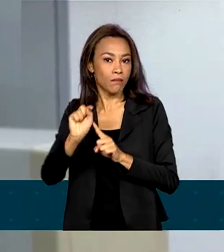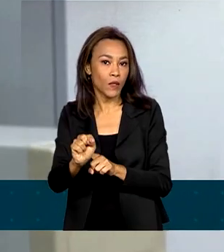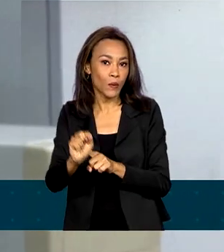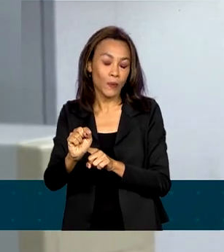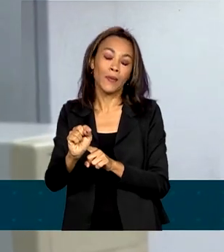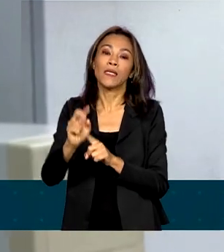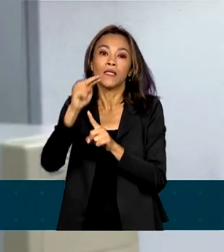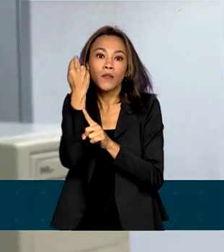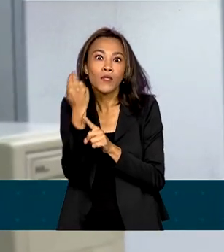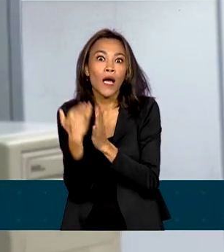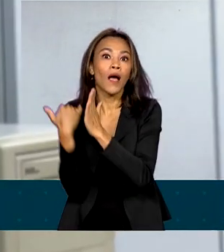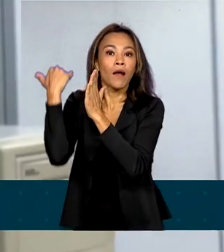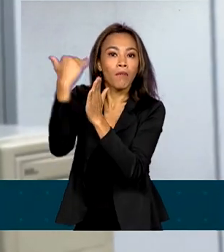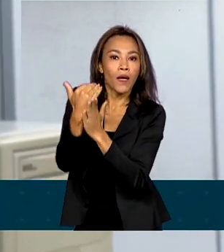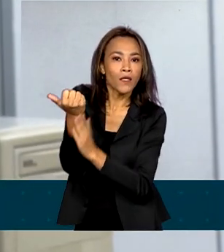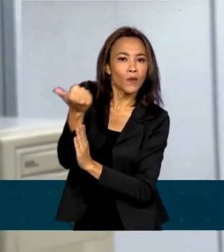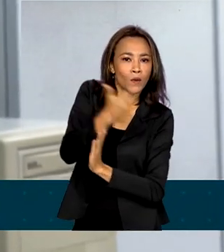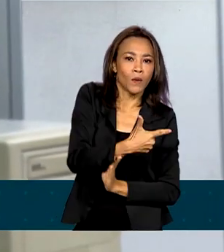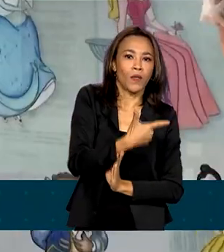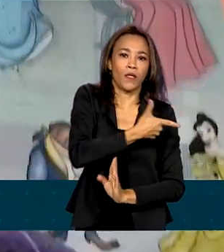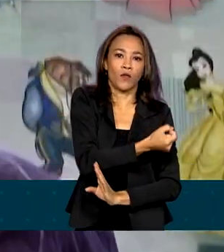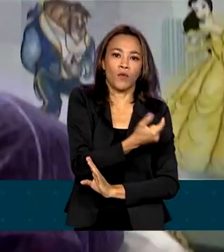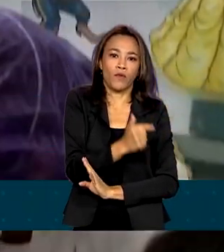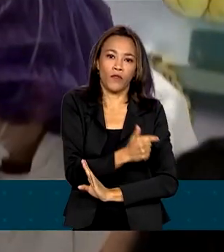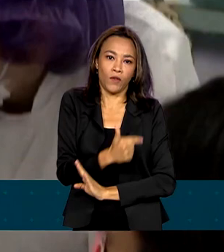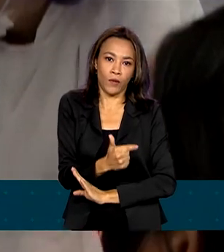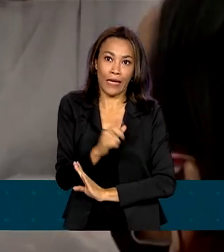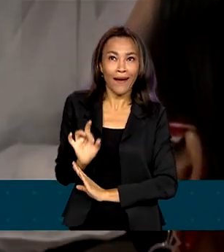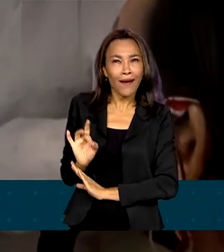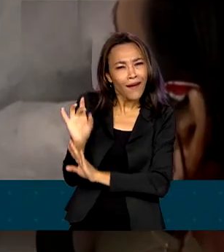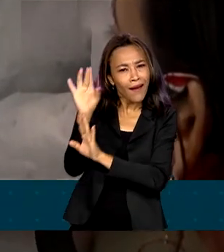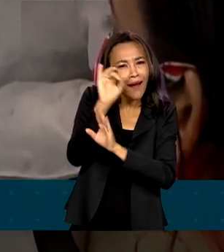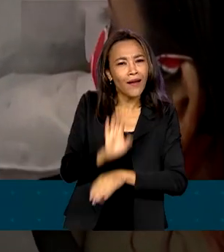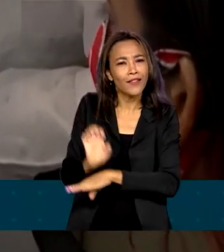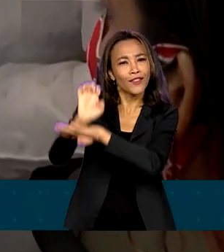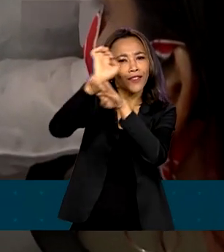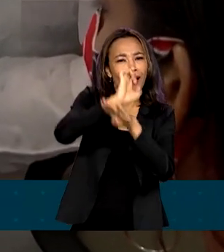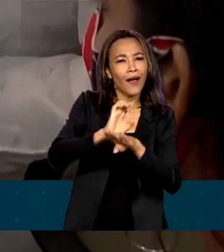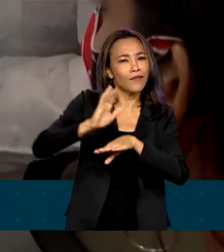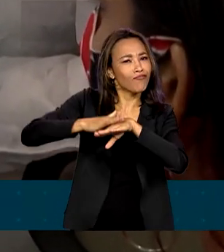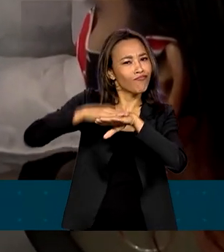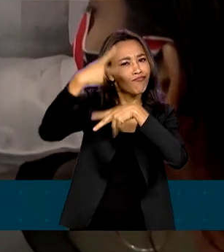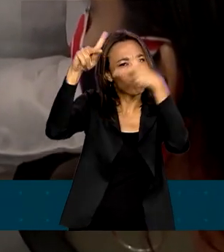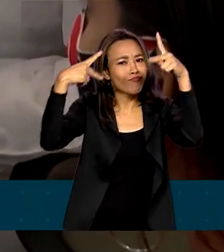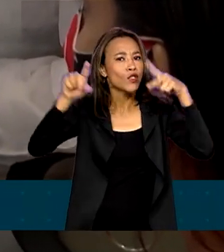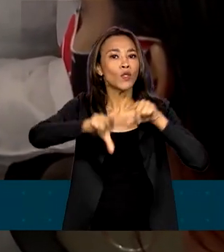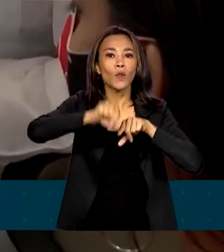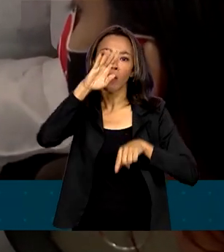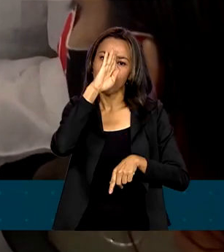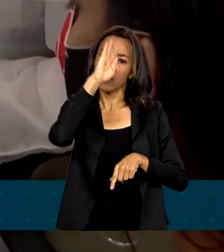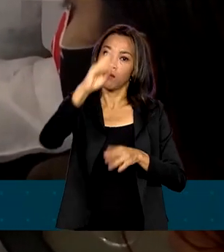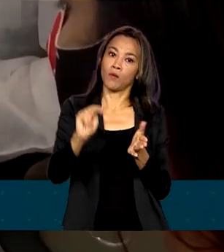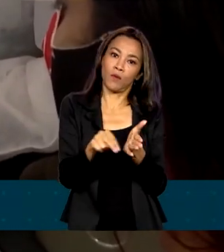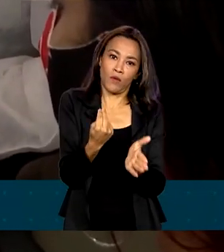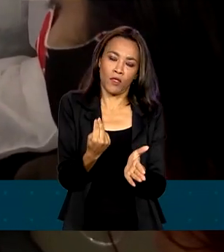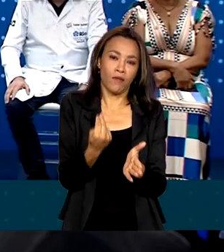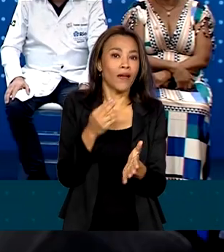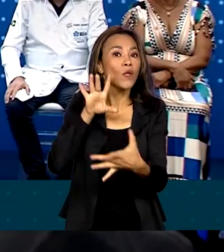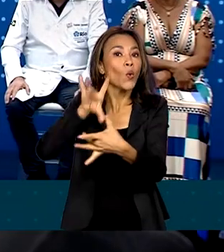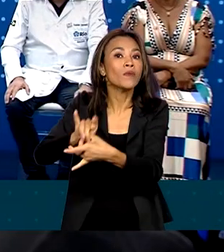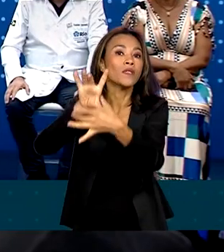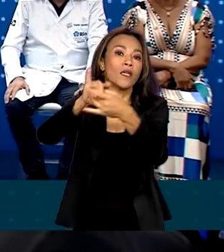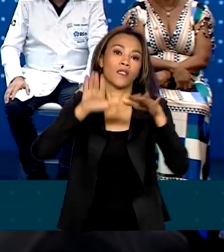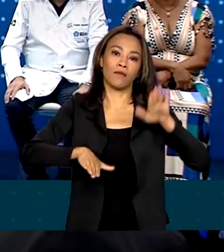mais do que em 2022. Cada estado poderá estabelecer as cirurgias prioritárias, de acordo com a realidade local.